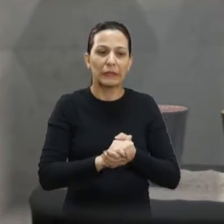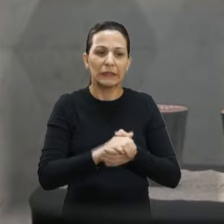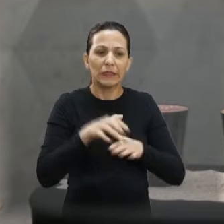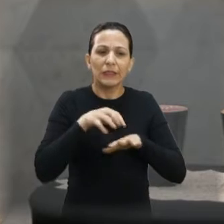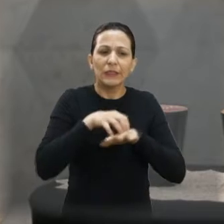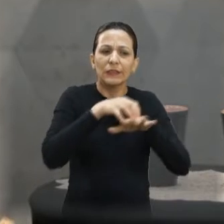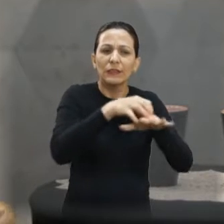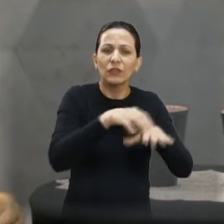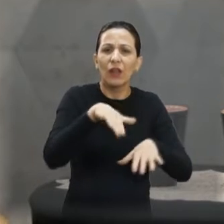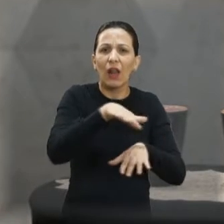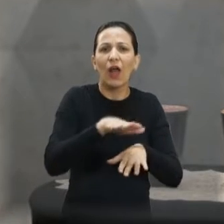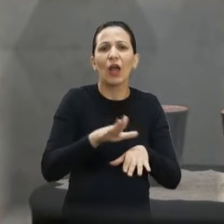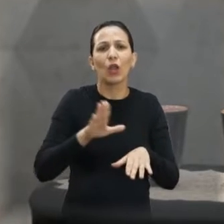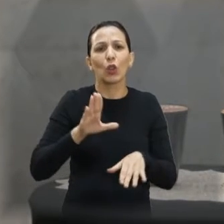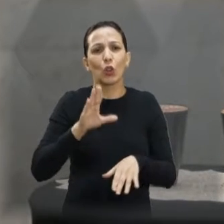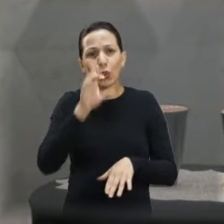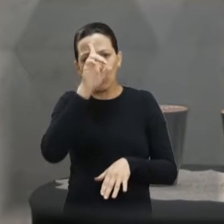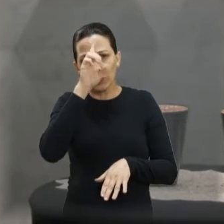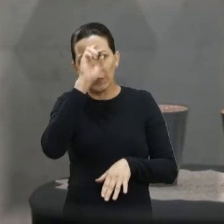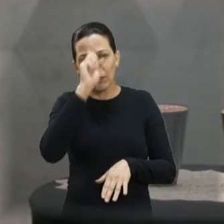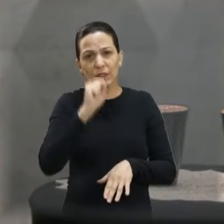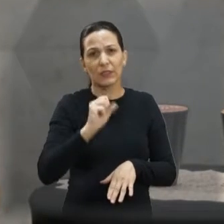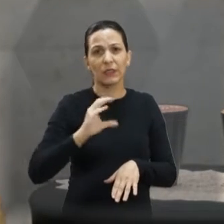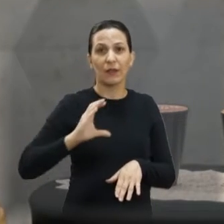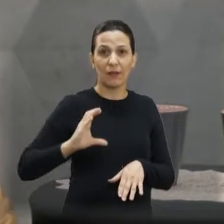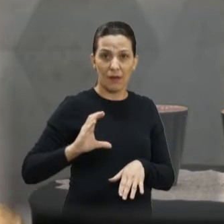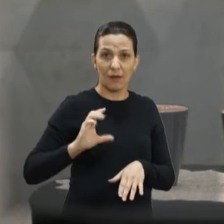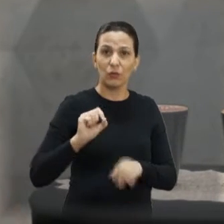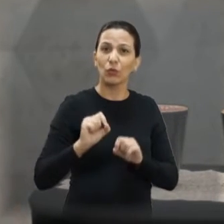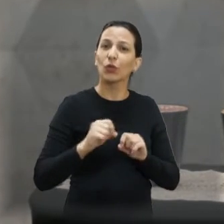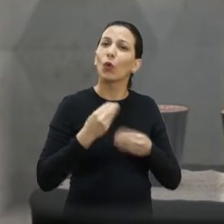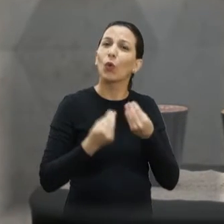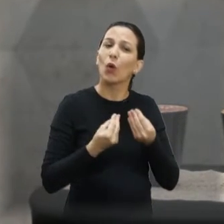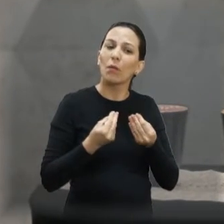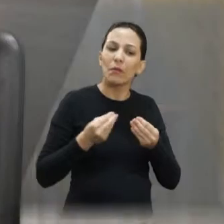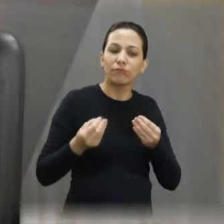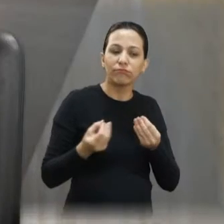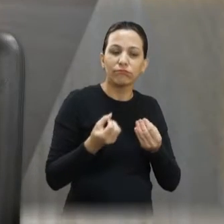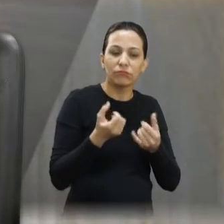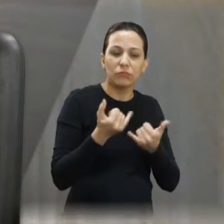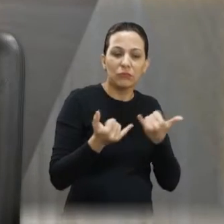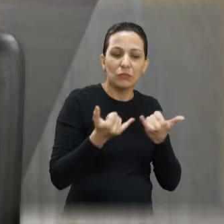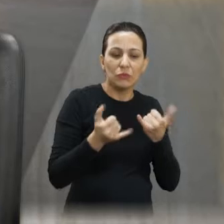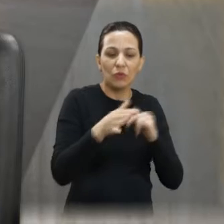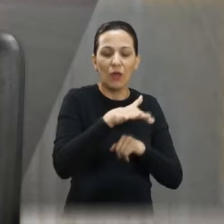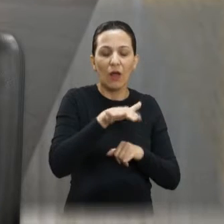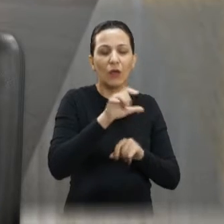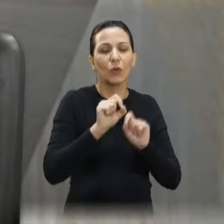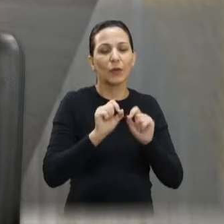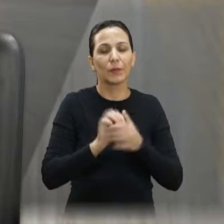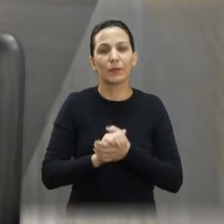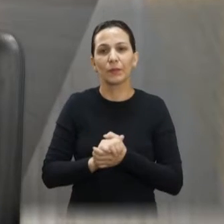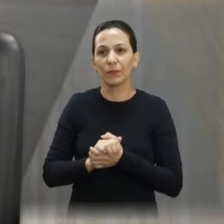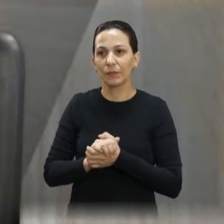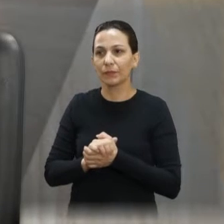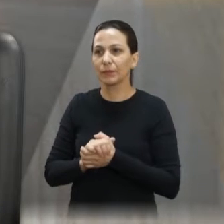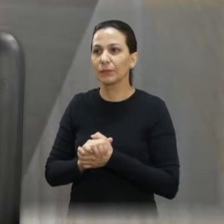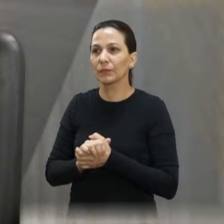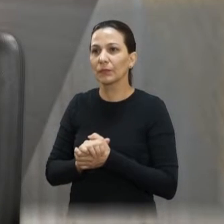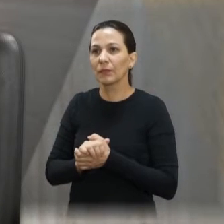Santa Casa, que o vereador também pediu pintura de faixa de pedestres e sinalização de solo? Ali na Santa Casa também eu fiz ali em questão,